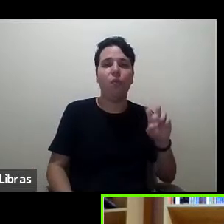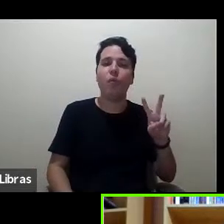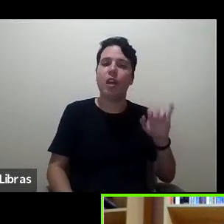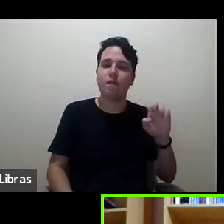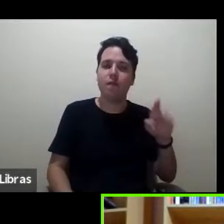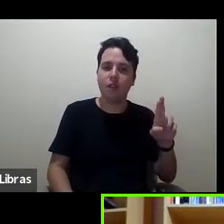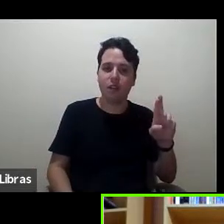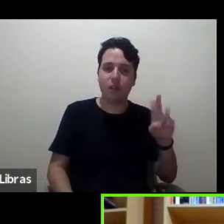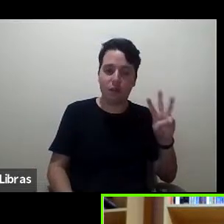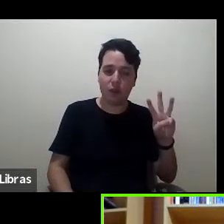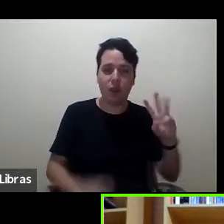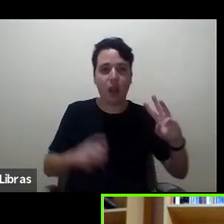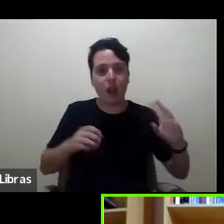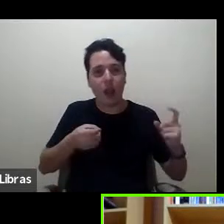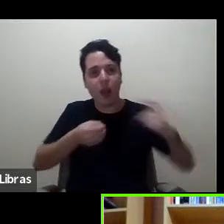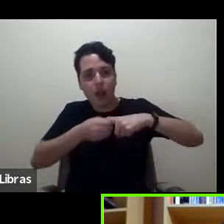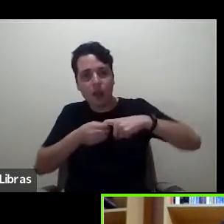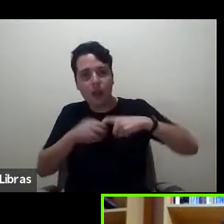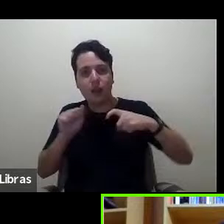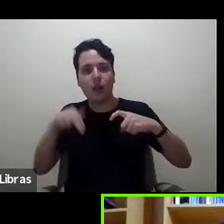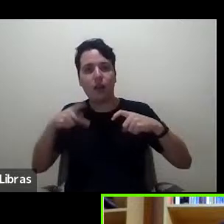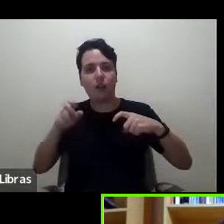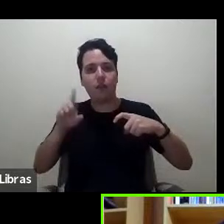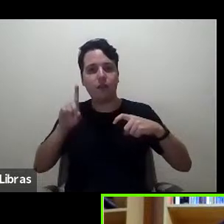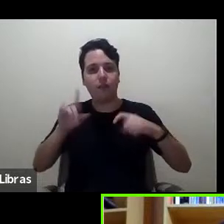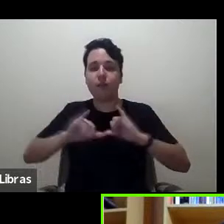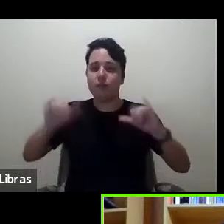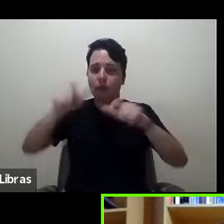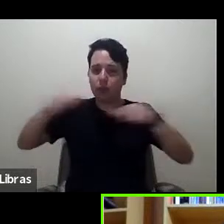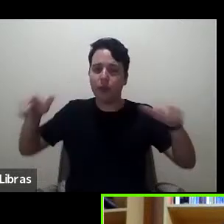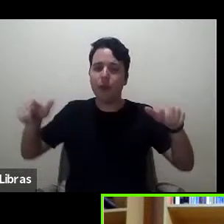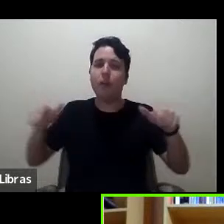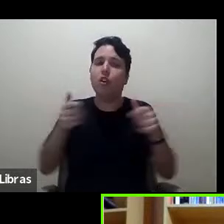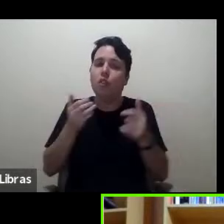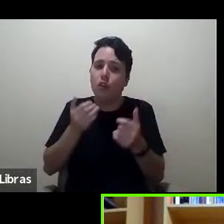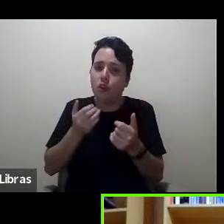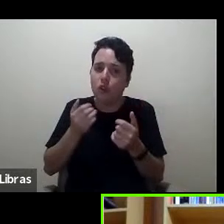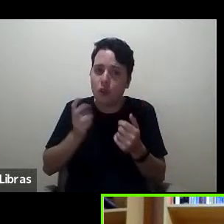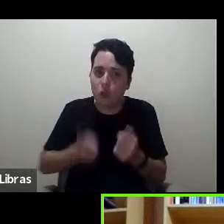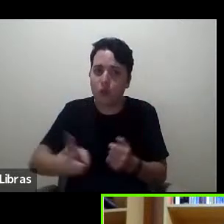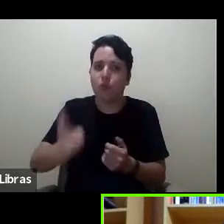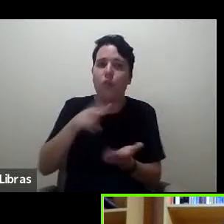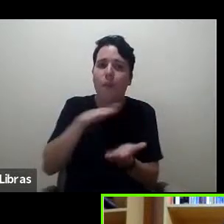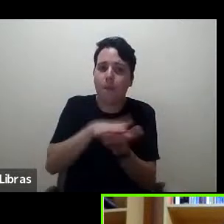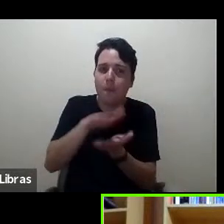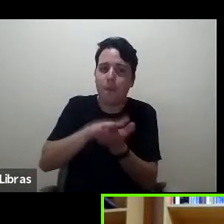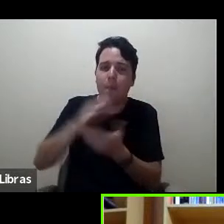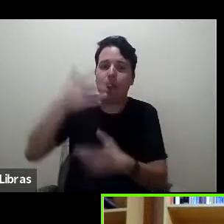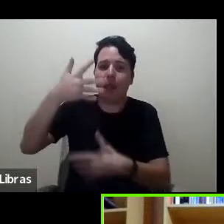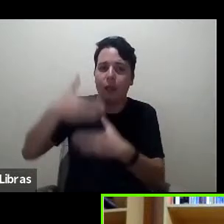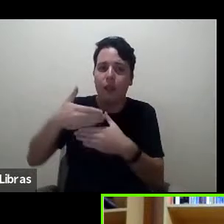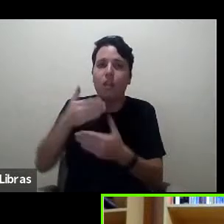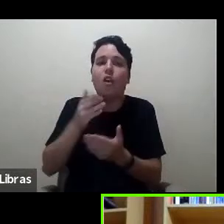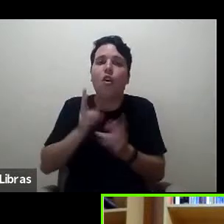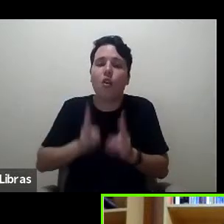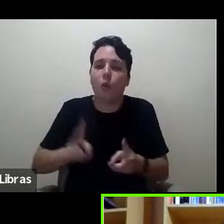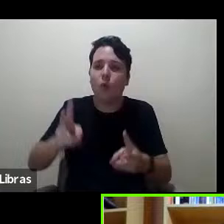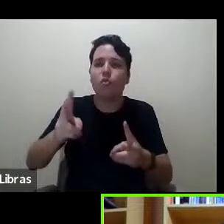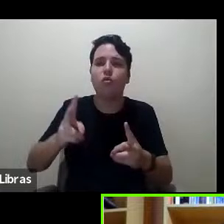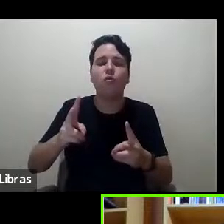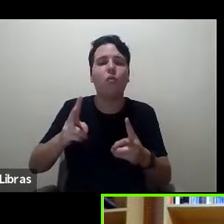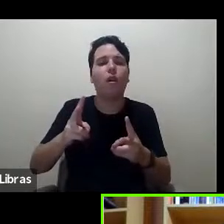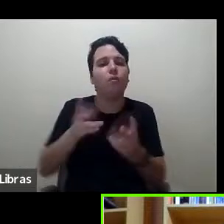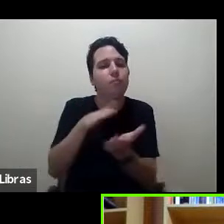resenhas que continuem elaborando a meta-reflexão continuem fazendo a crítica de forma elegante